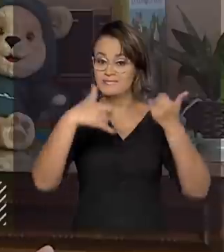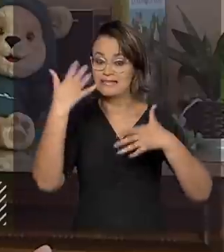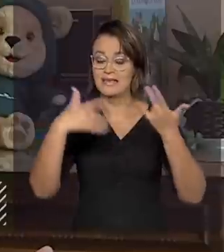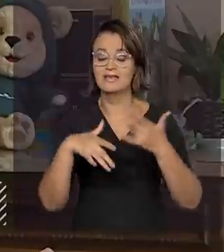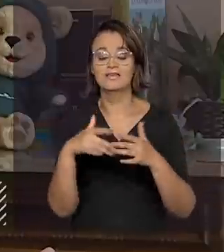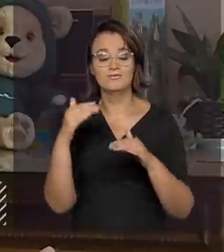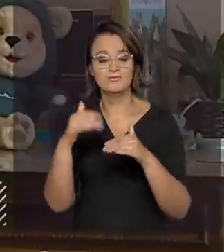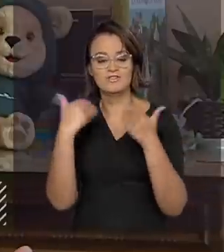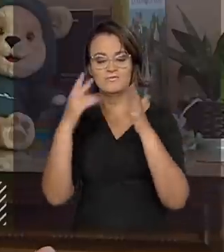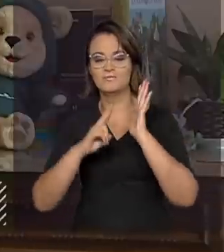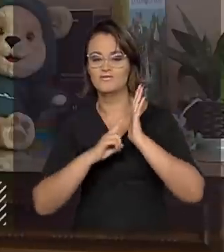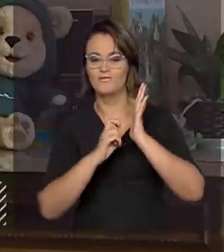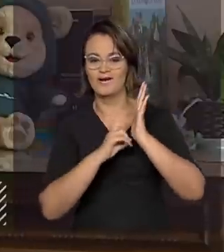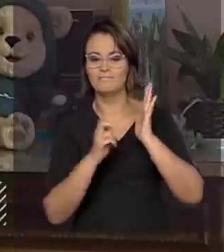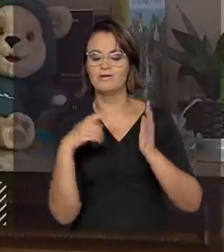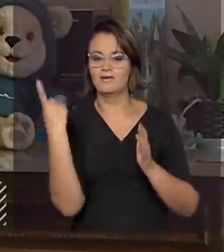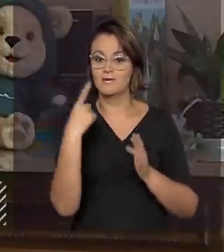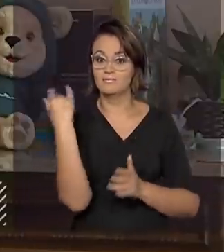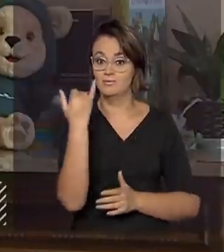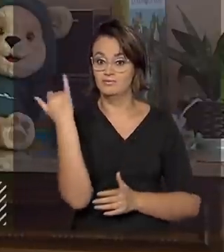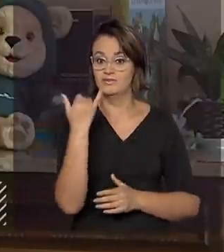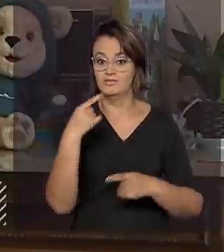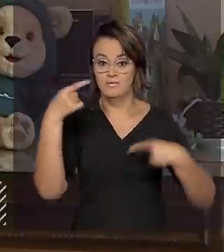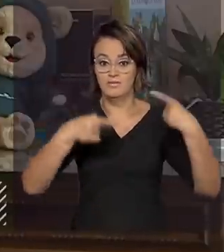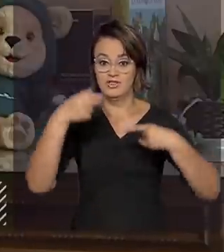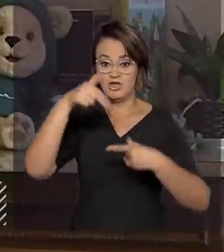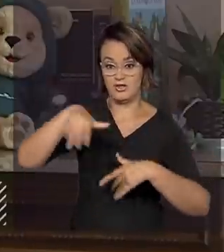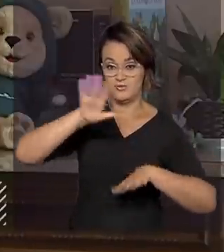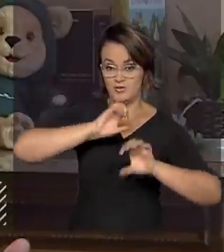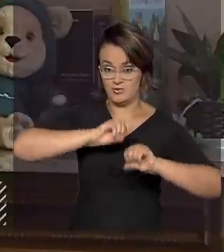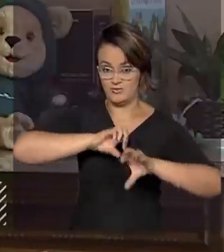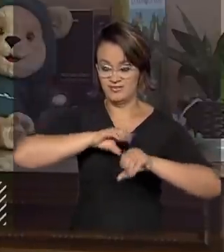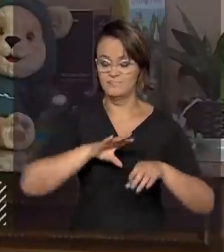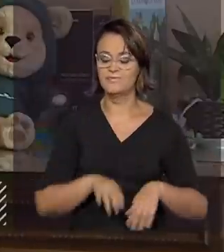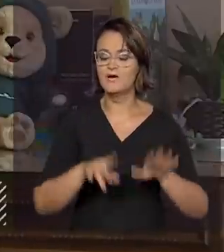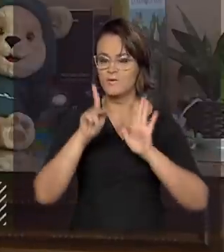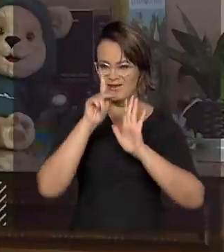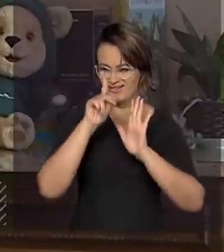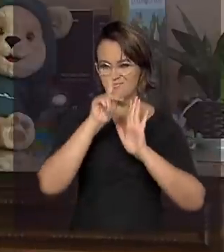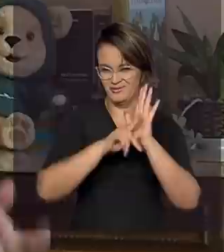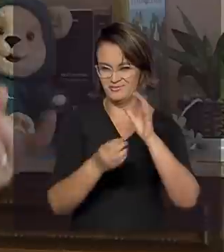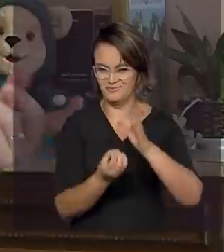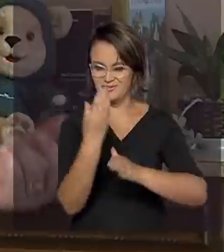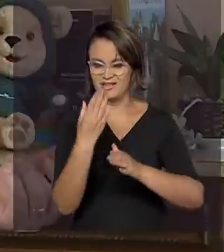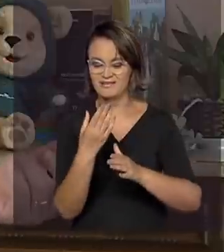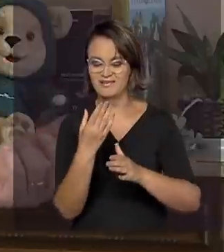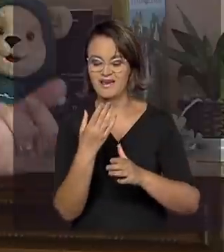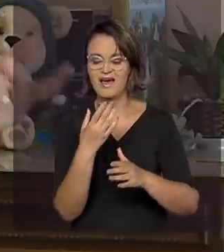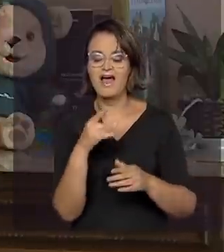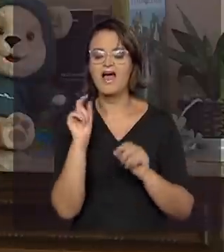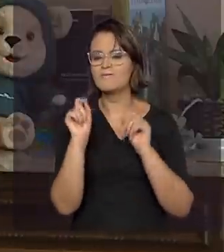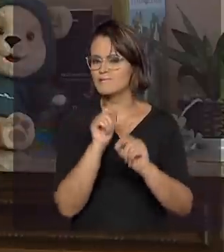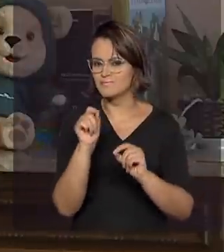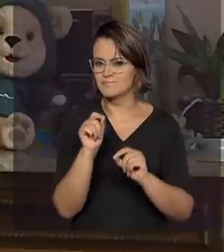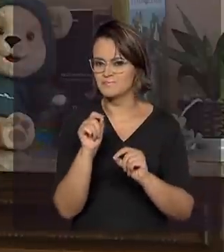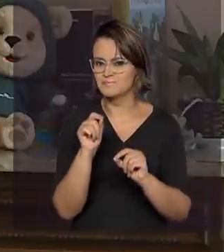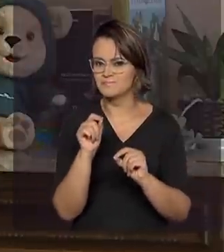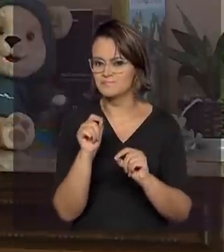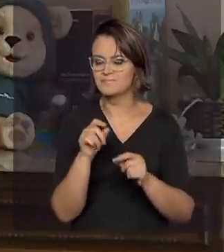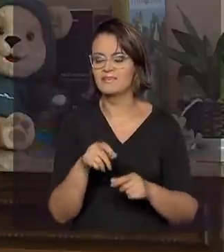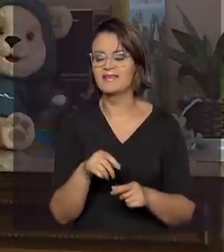desenvolvimento do vocabulário é um dos componentes da Política Nacional de Alfabetização. O programa Conta para mim, ele é um programa que